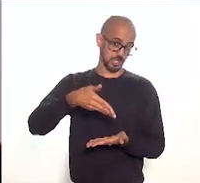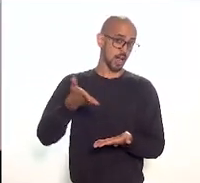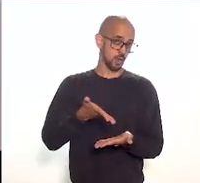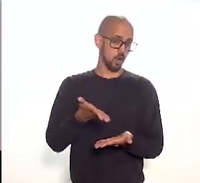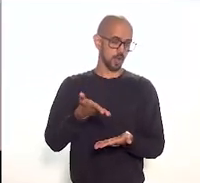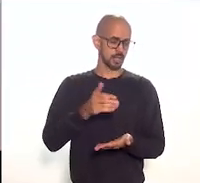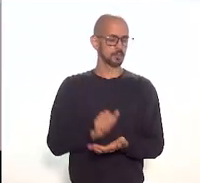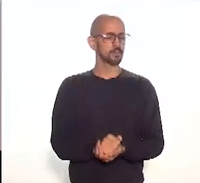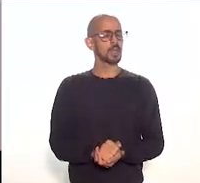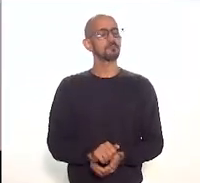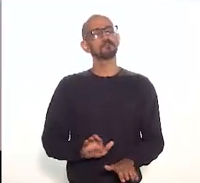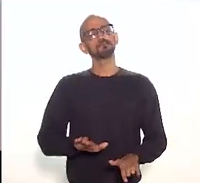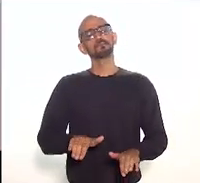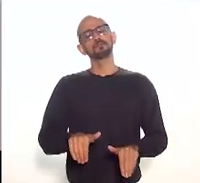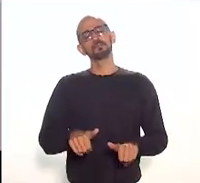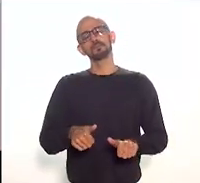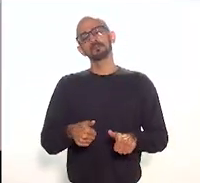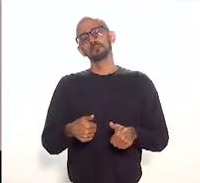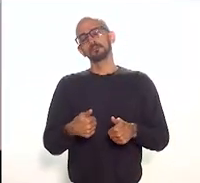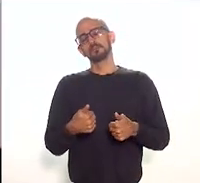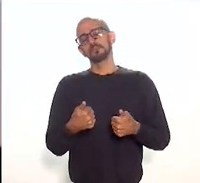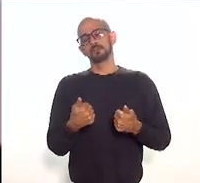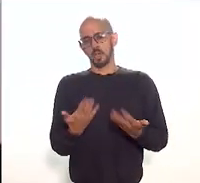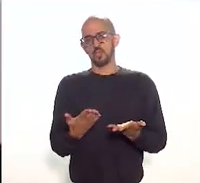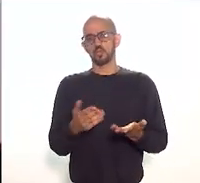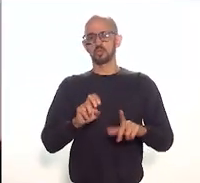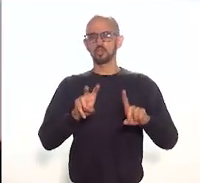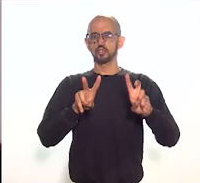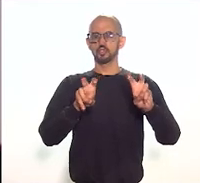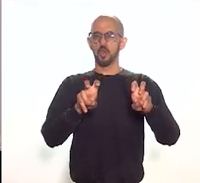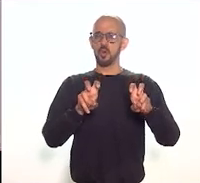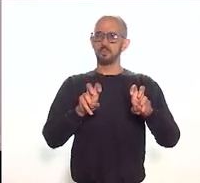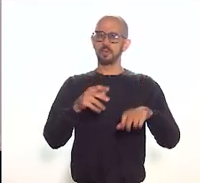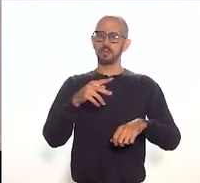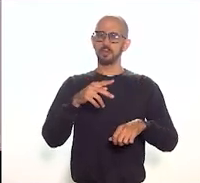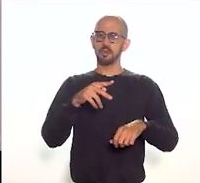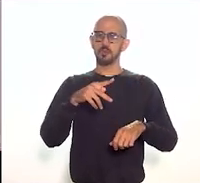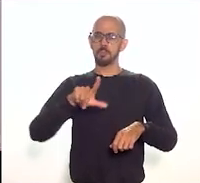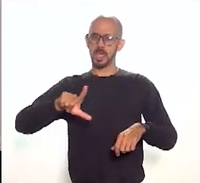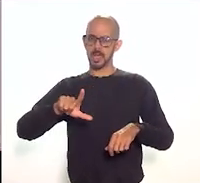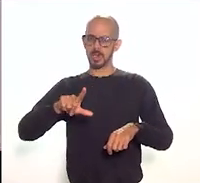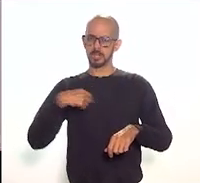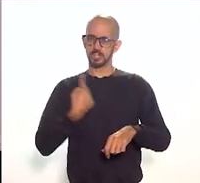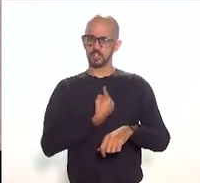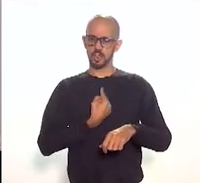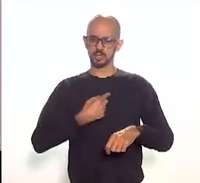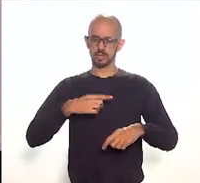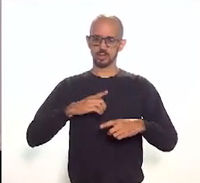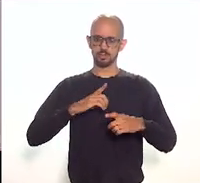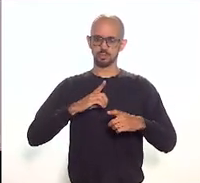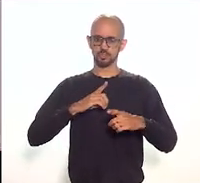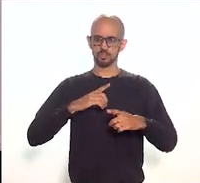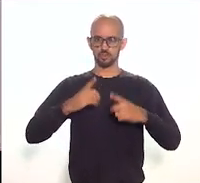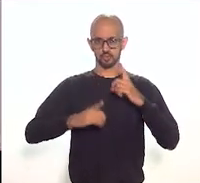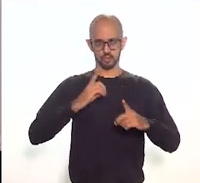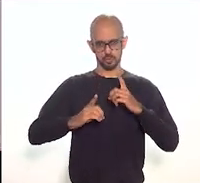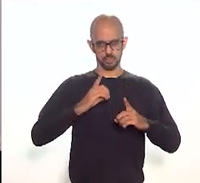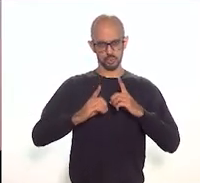destaque com relação ao projeto que nós estamos debatendo eu queria